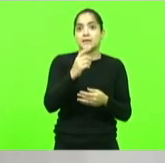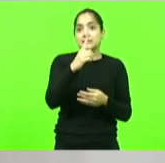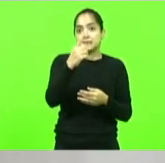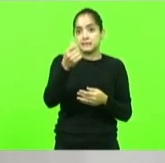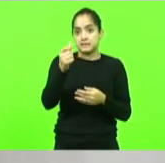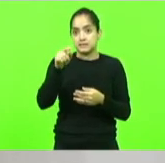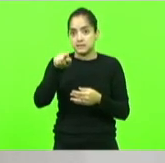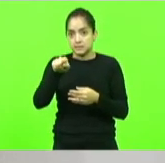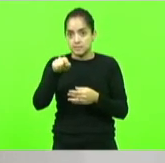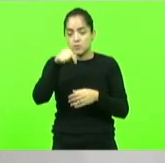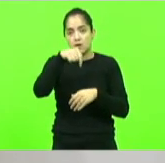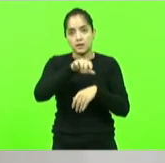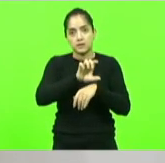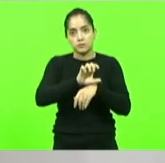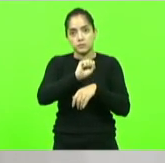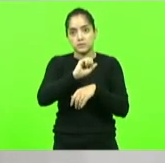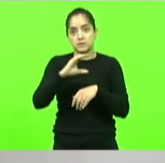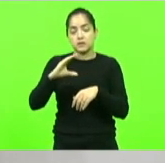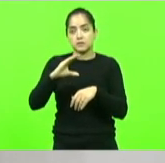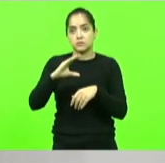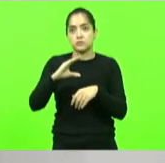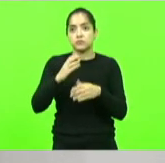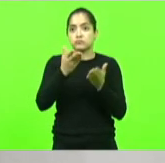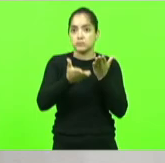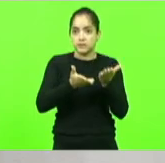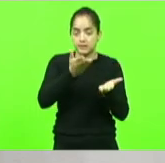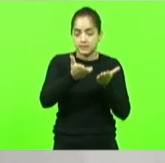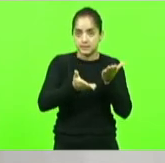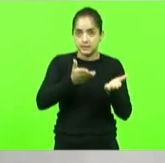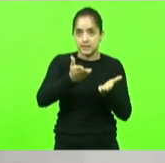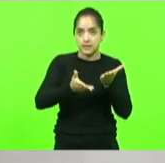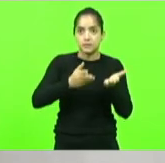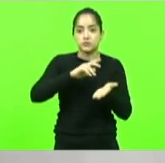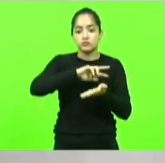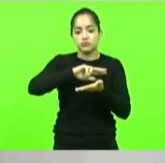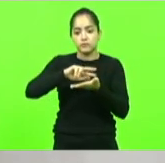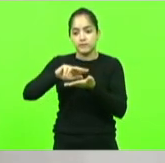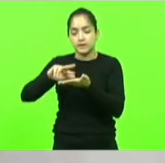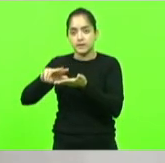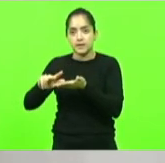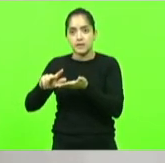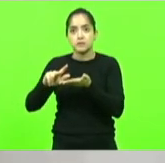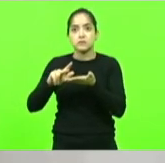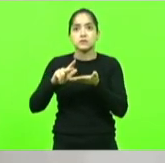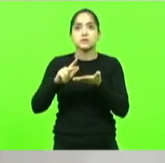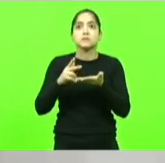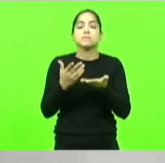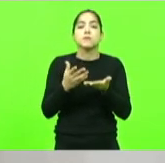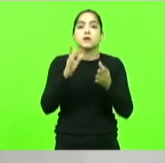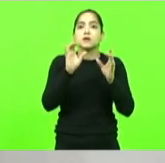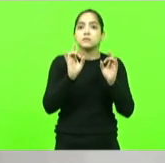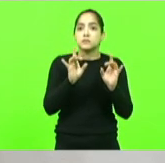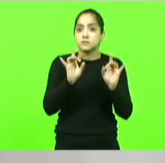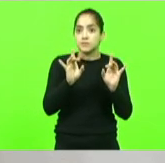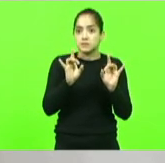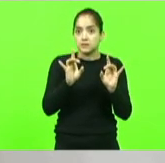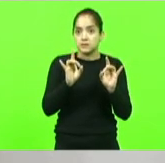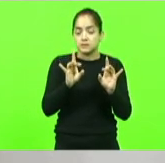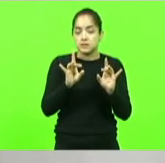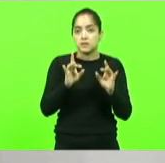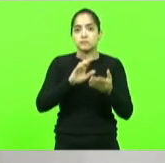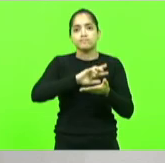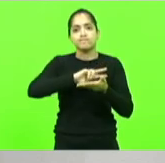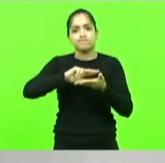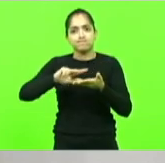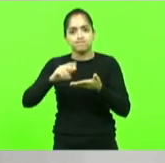em Santa Catarina que atendem em diferentes segmentos especializados uma grande variedade de